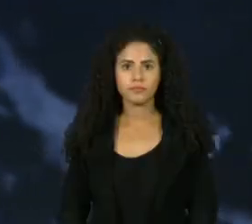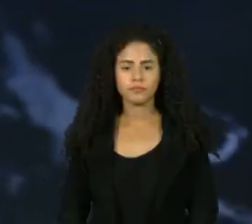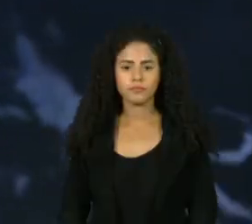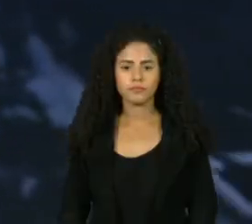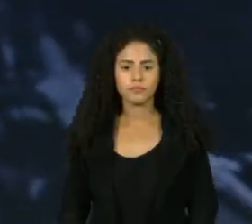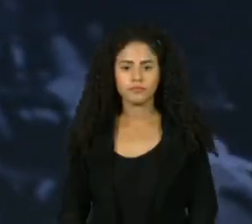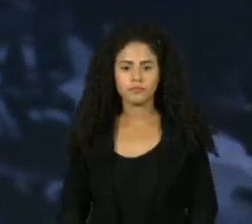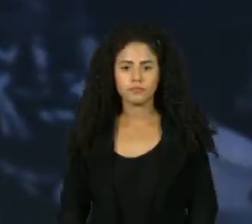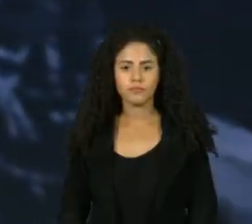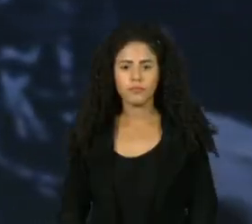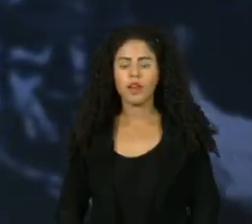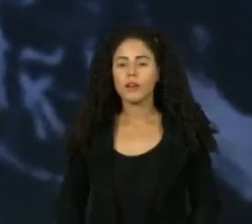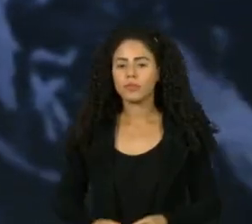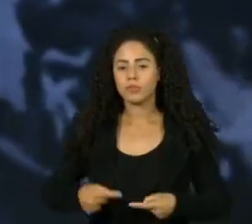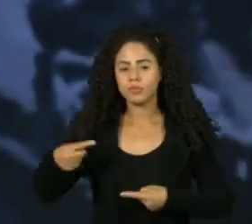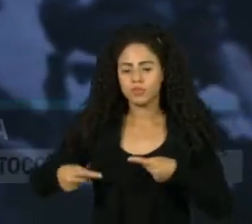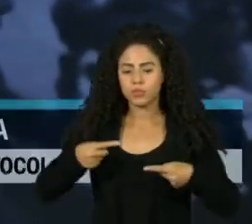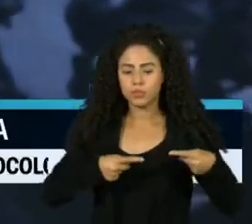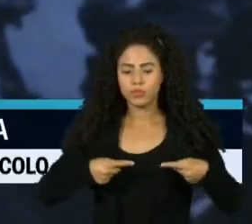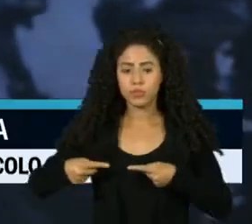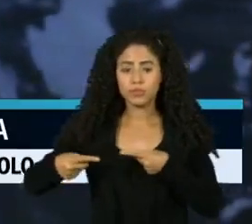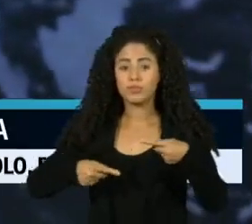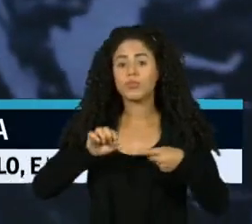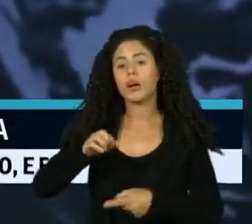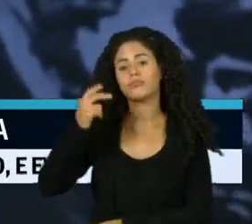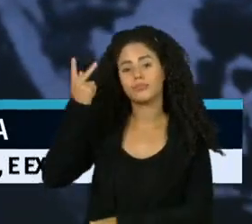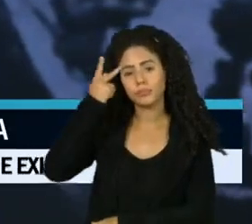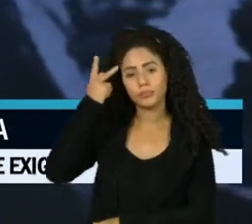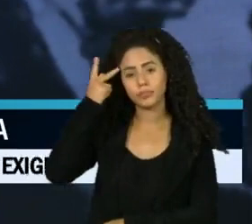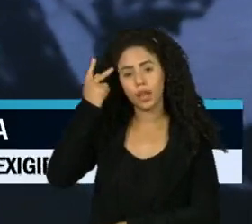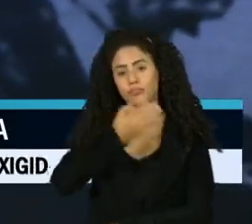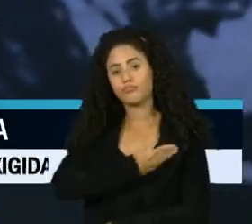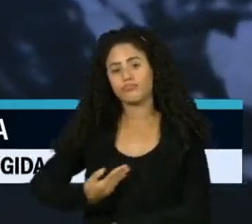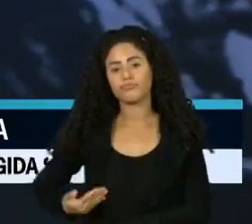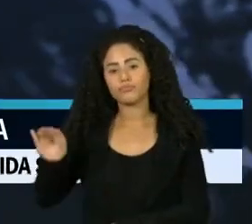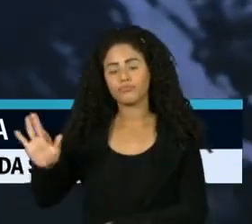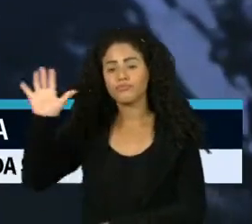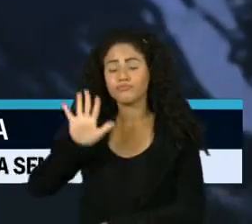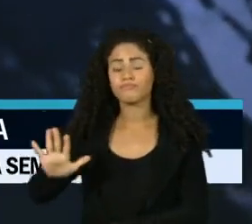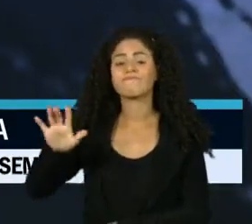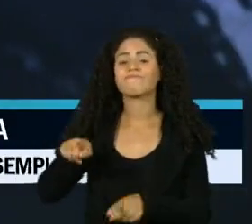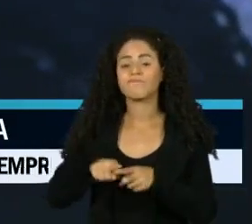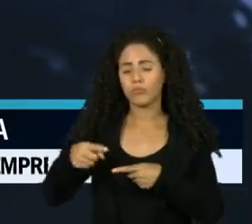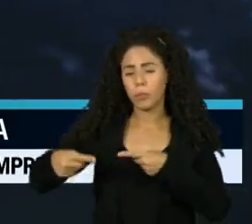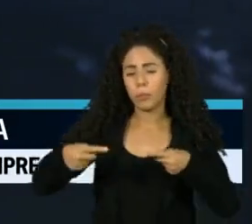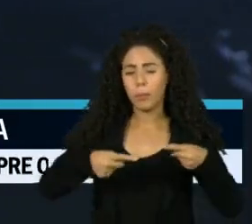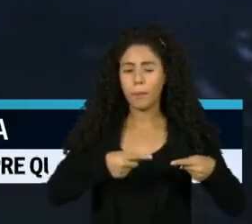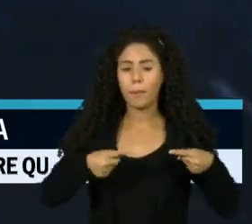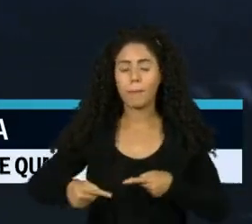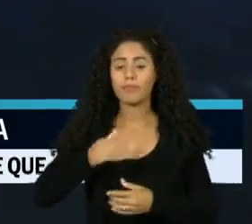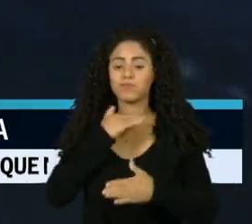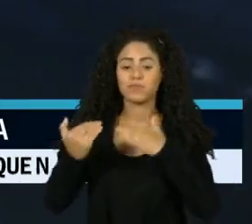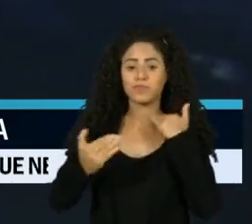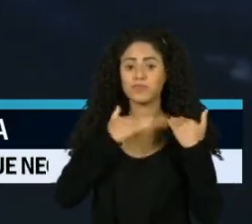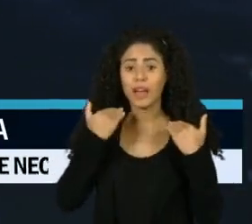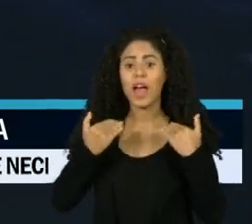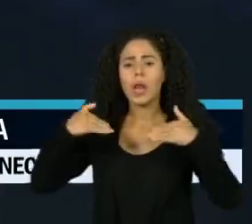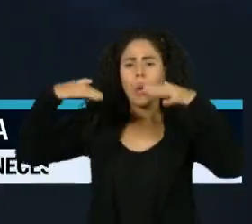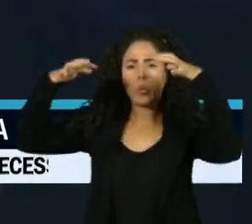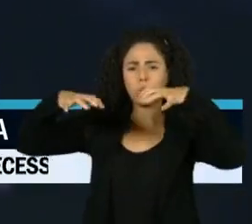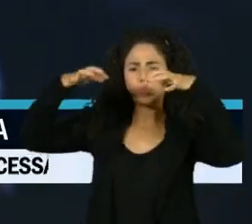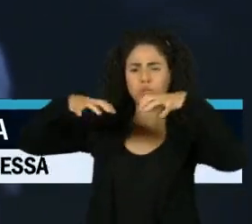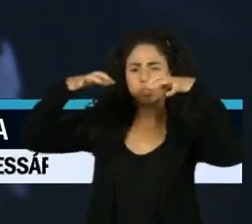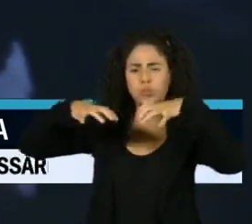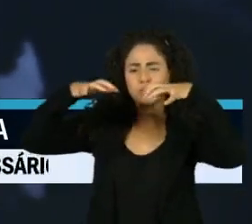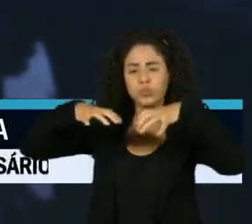Sobe o tom do embate político entre o governo de São Paulo e o governo federal. O pano de fundo da discussão são as mortes causadas pela chuva